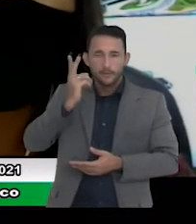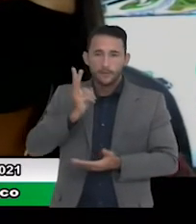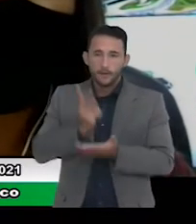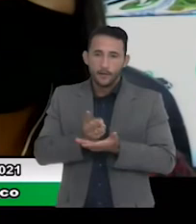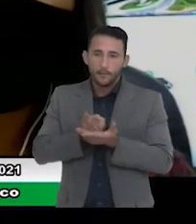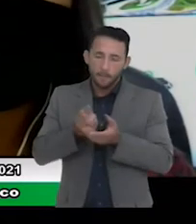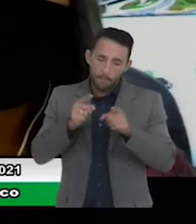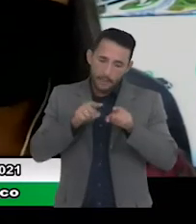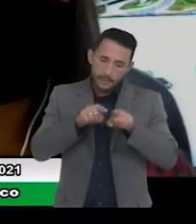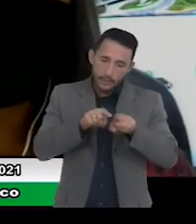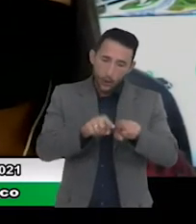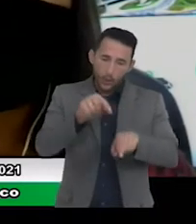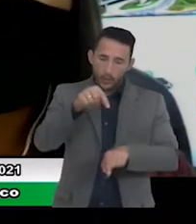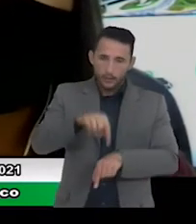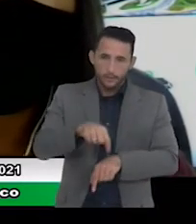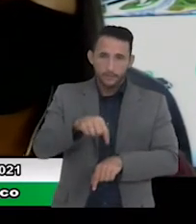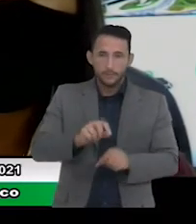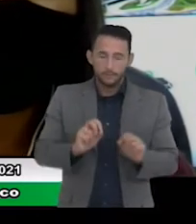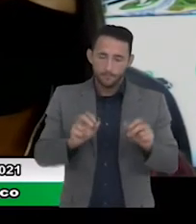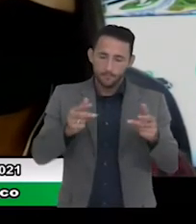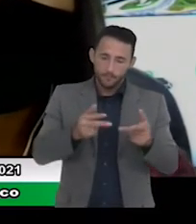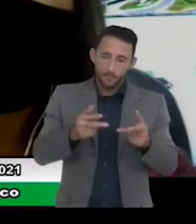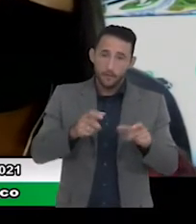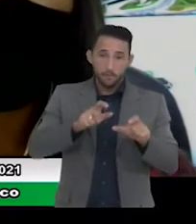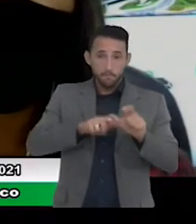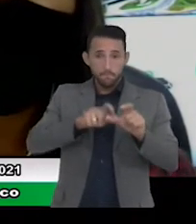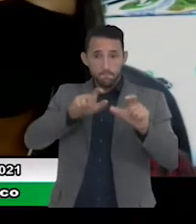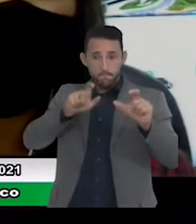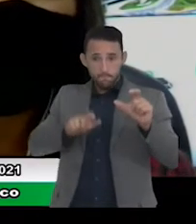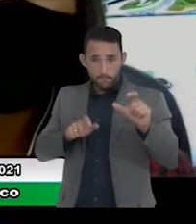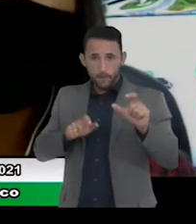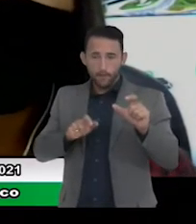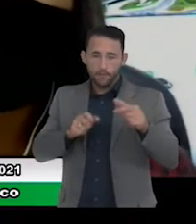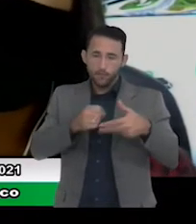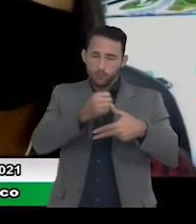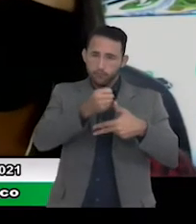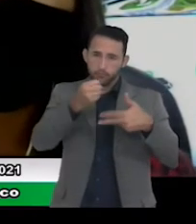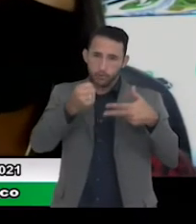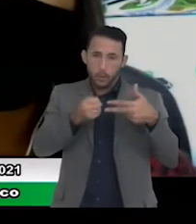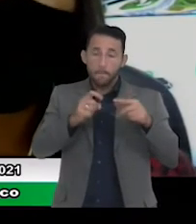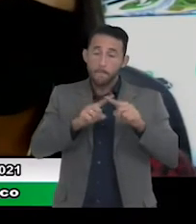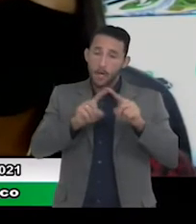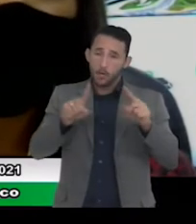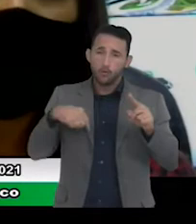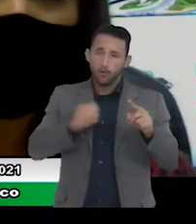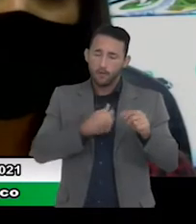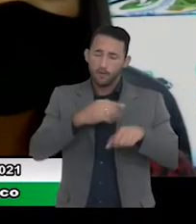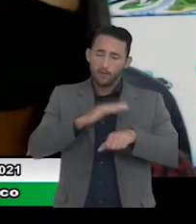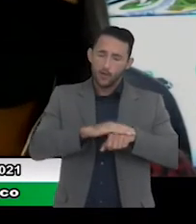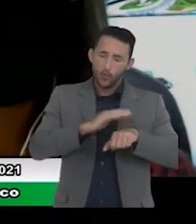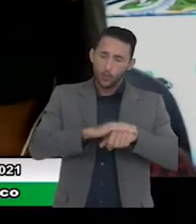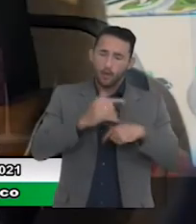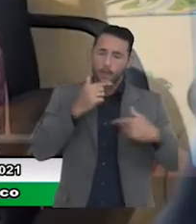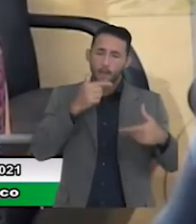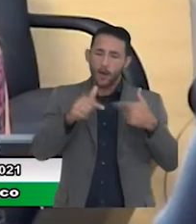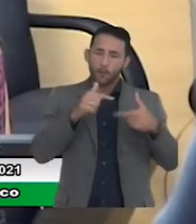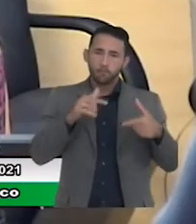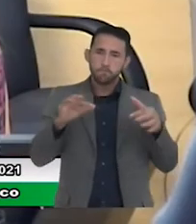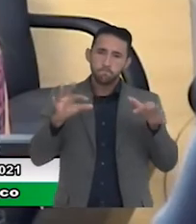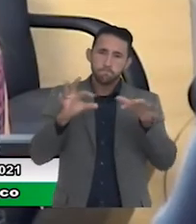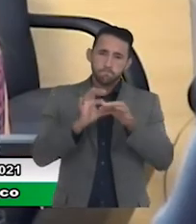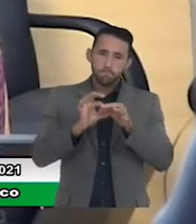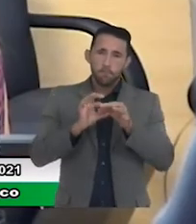legislativo apesar da independência dos poderes nós temos feito um trabalho em conjunto e nós